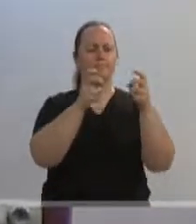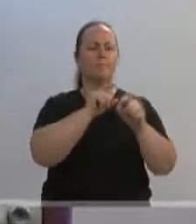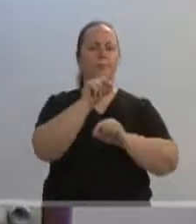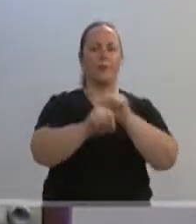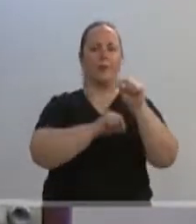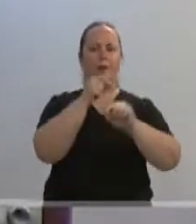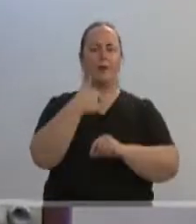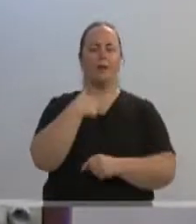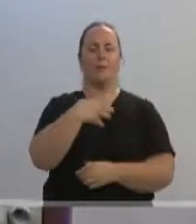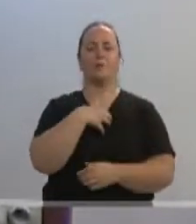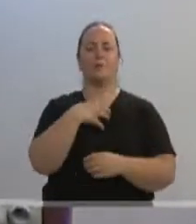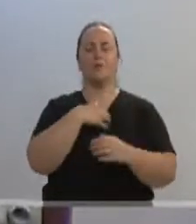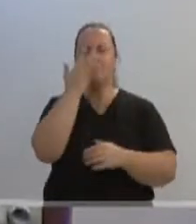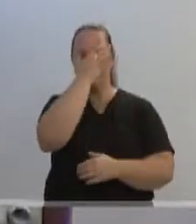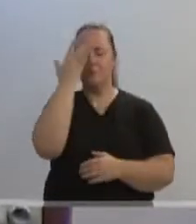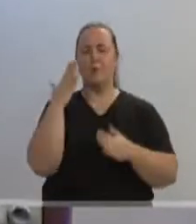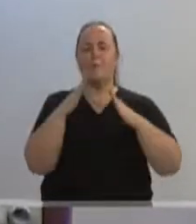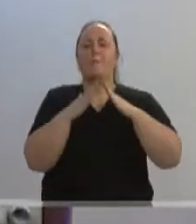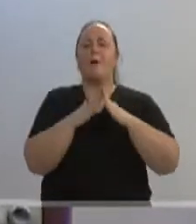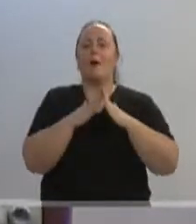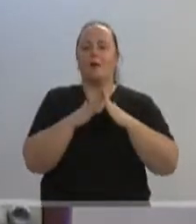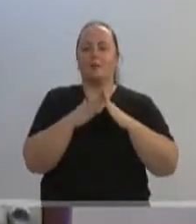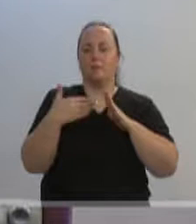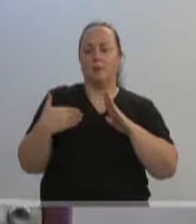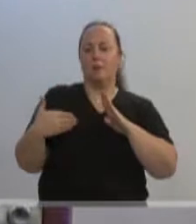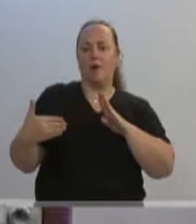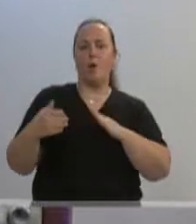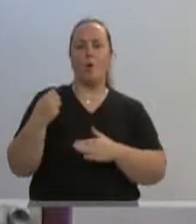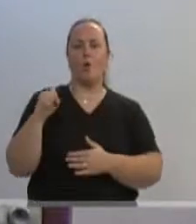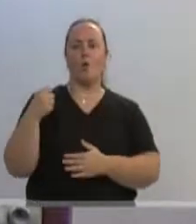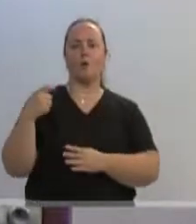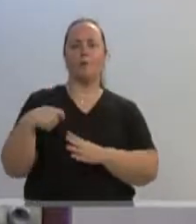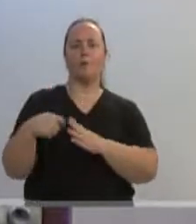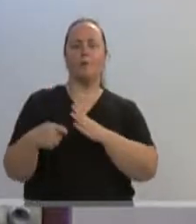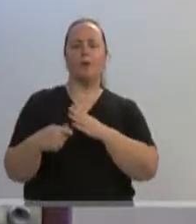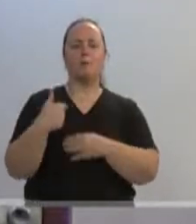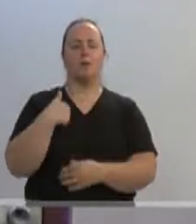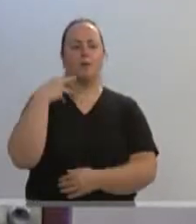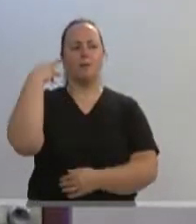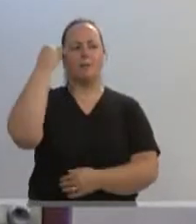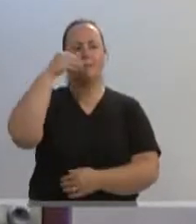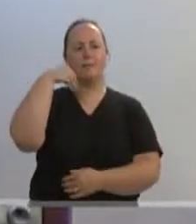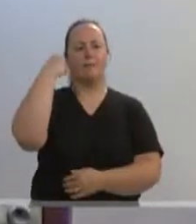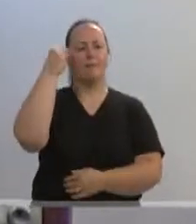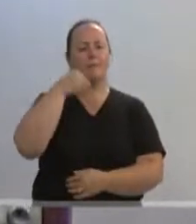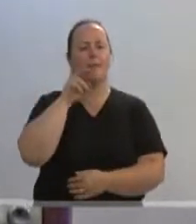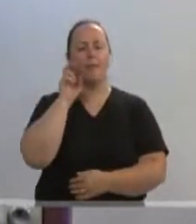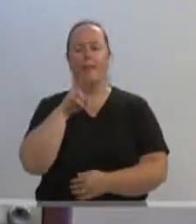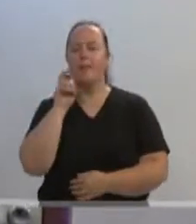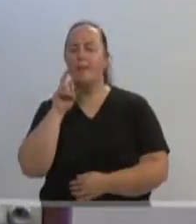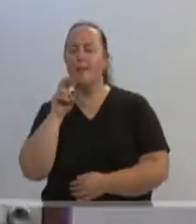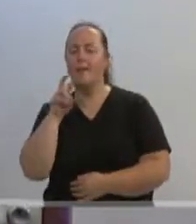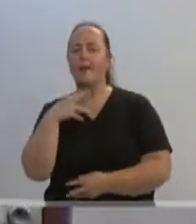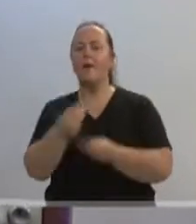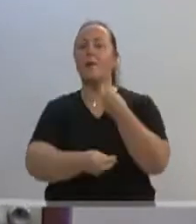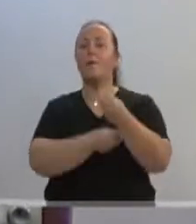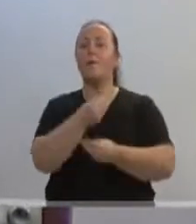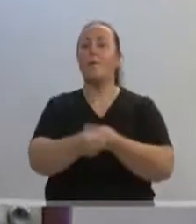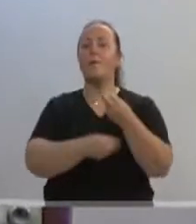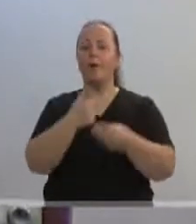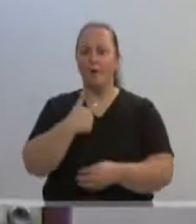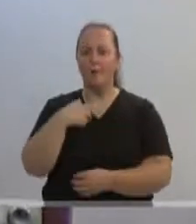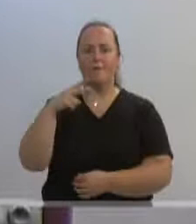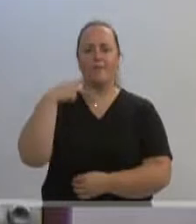morador. Agora, em pouco mais de oito meses, eu tenho a incrível experiência de ver a nossa cidade sob a perspectiva de um